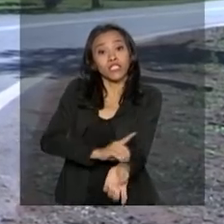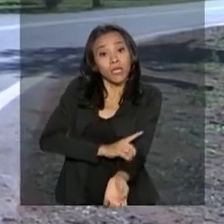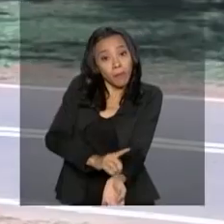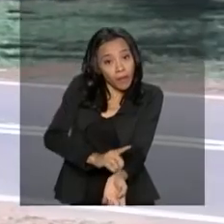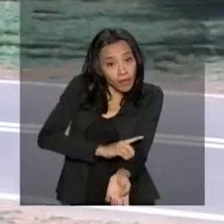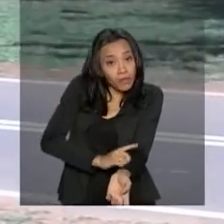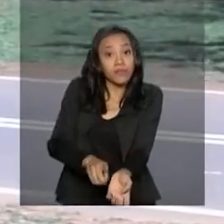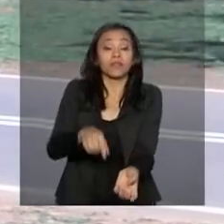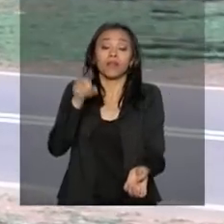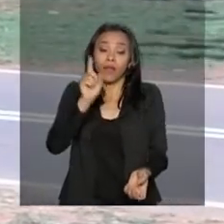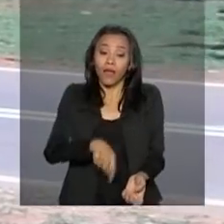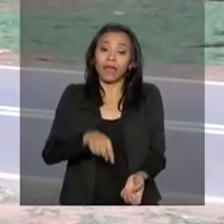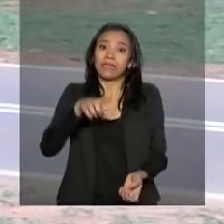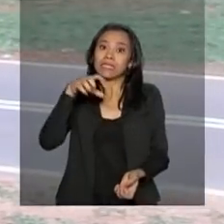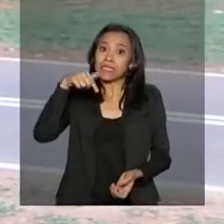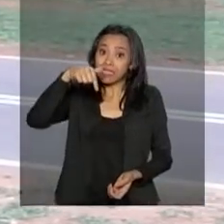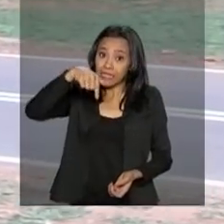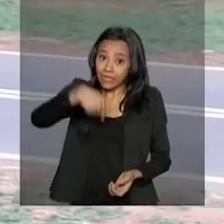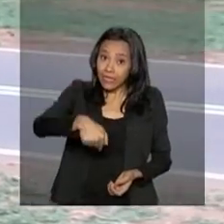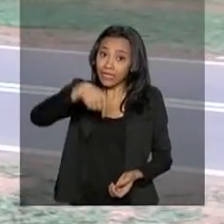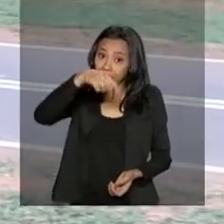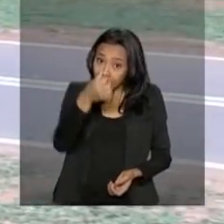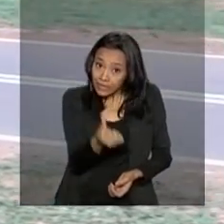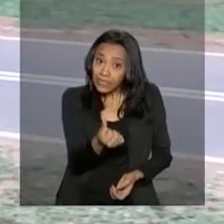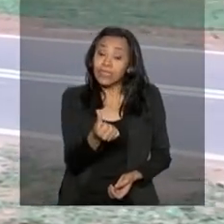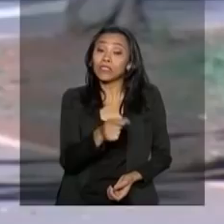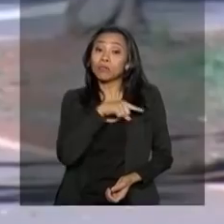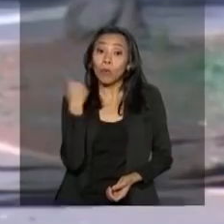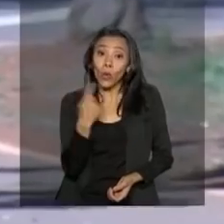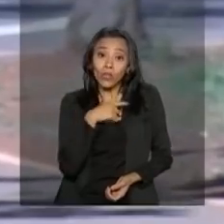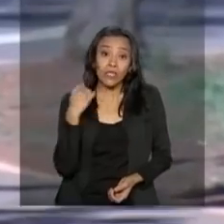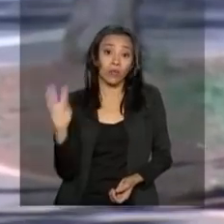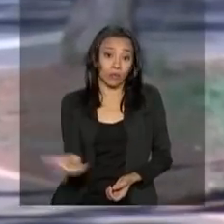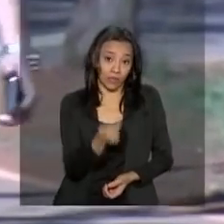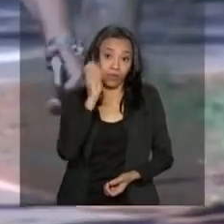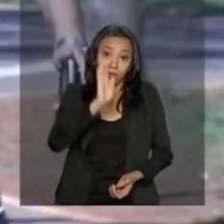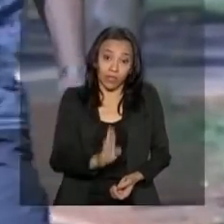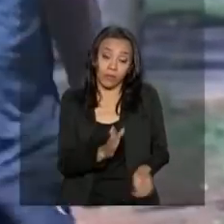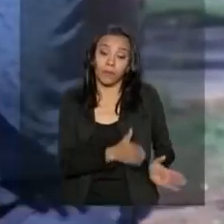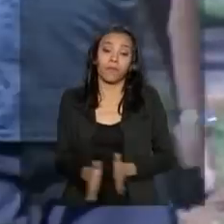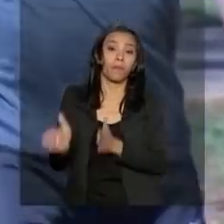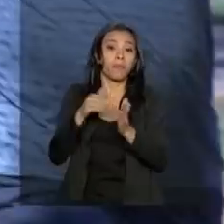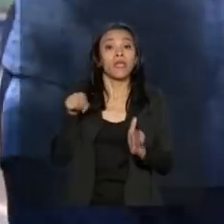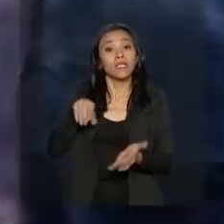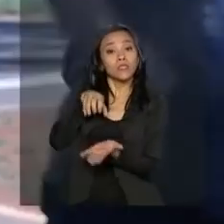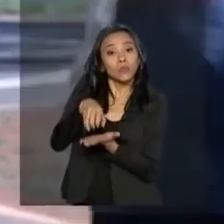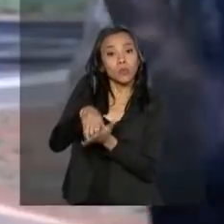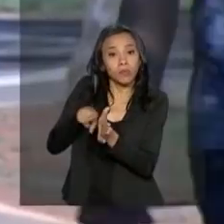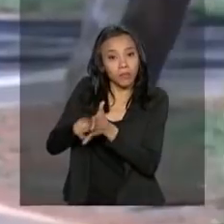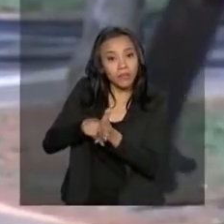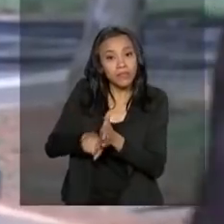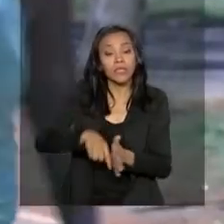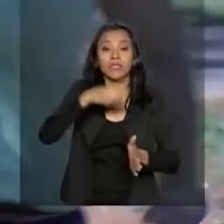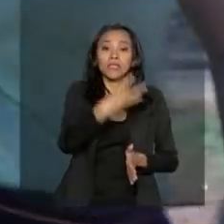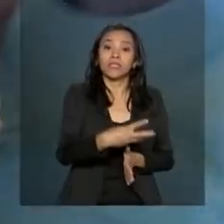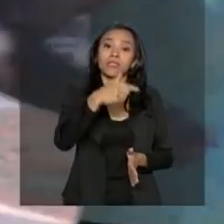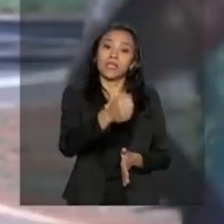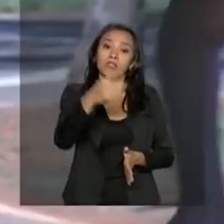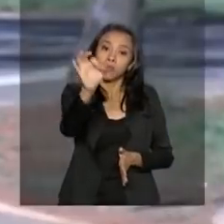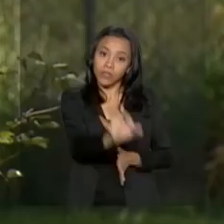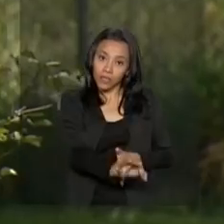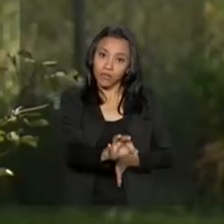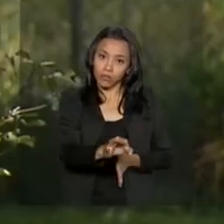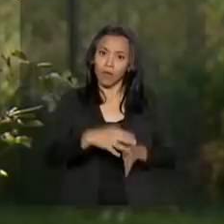responsáveis por 76% das mortes ocorridas no país. Segundo o Vigitel, 37% da população brasileira é